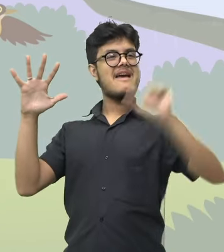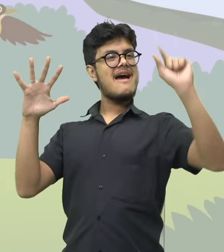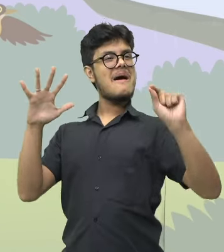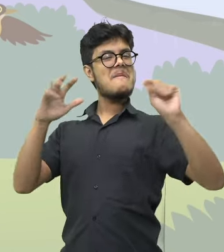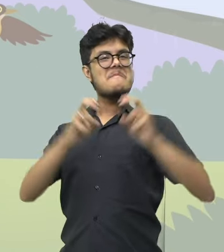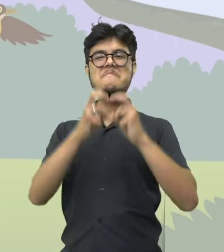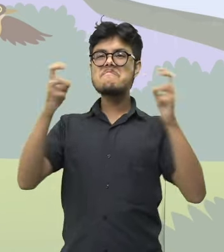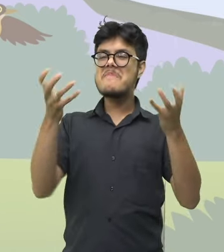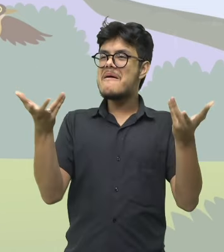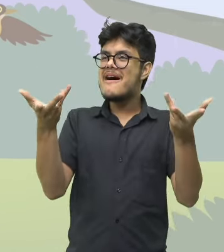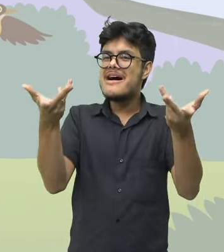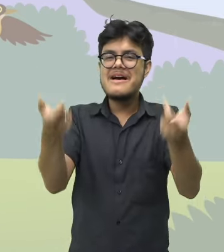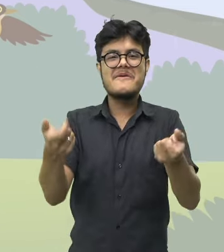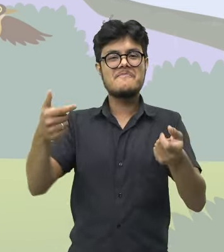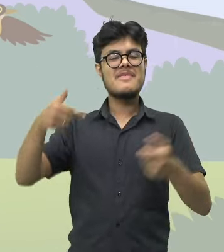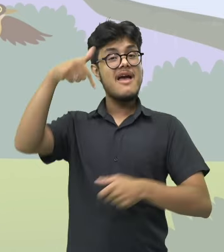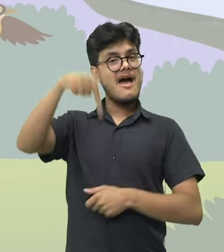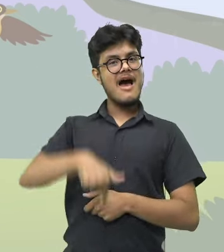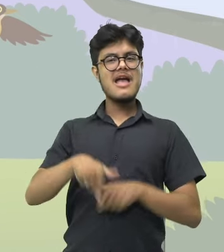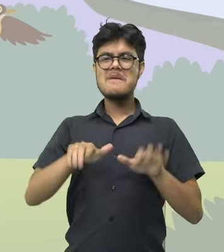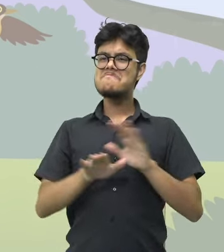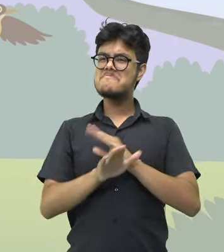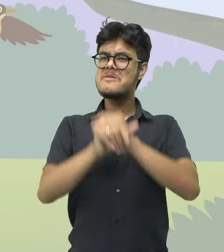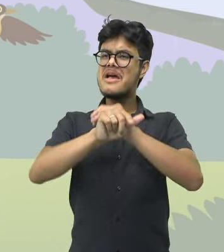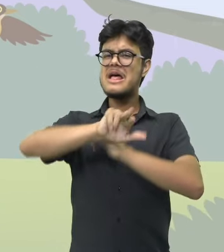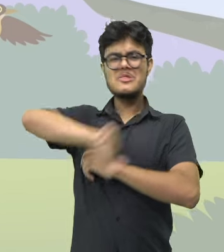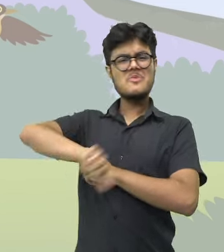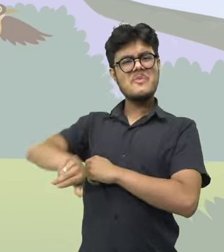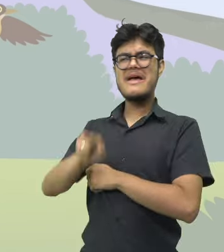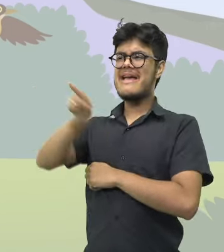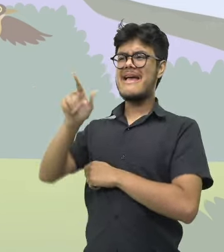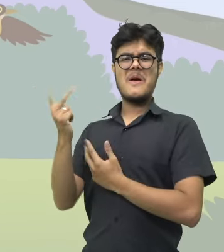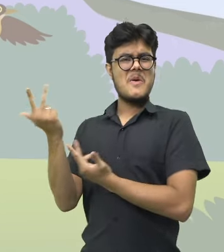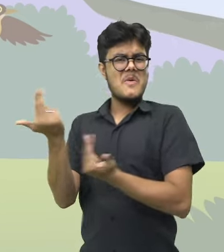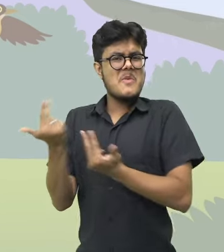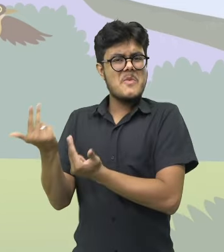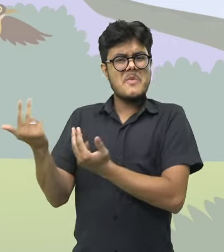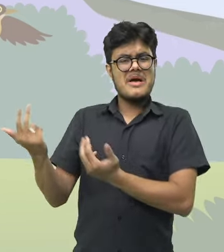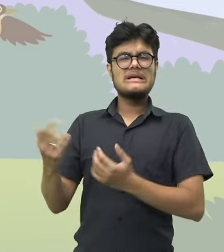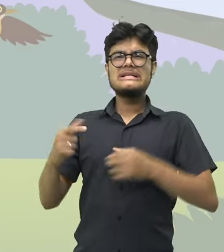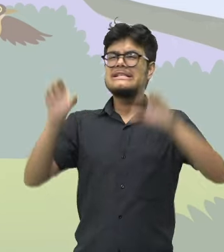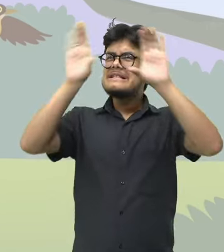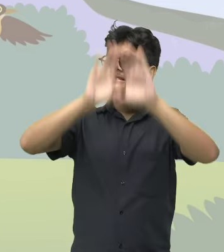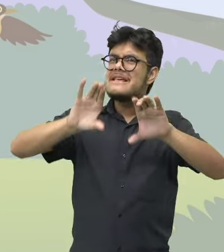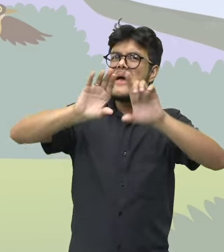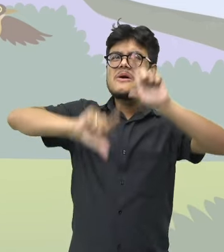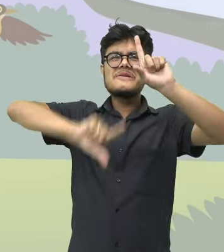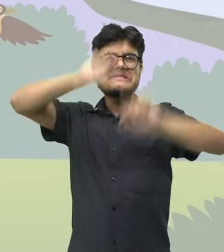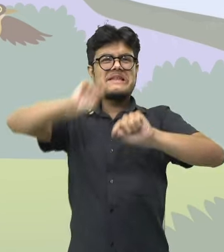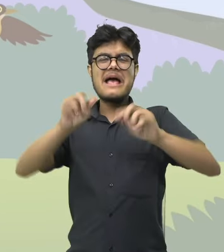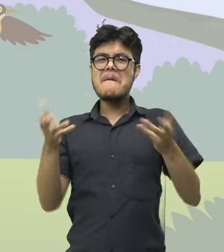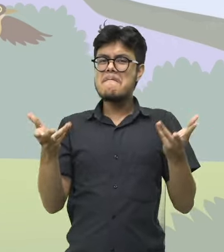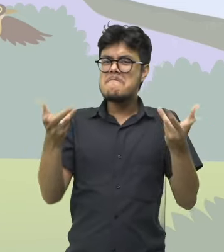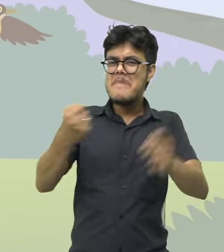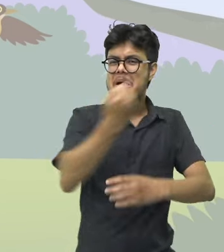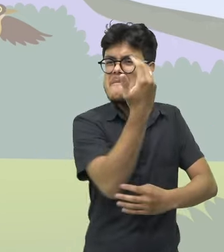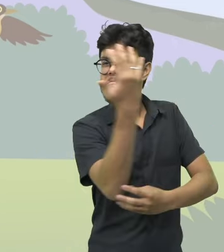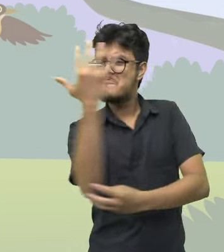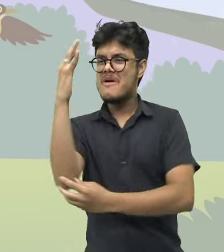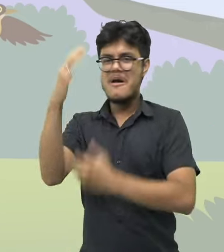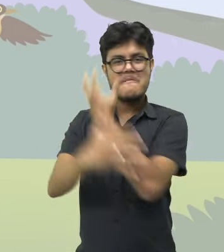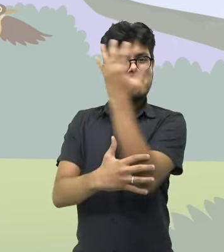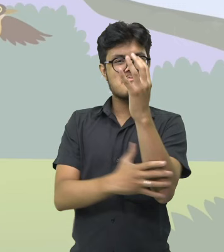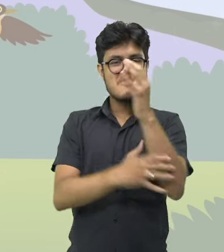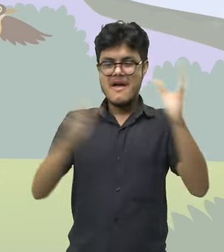sabiá. As aves que aqui gorjeiam, não gorjeiam como lá. Nosso céu tem mais estrelas, nossas várzeas tem mais